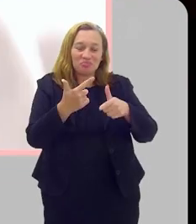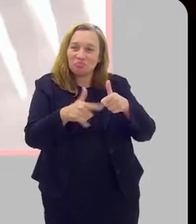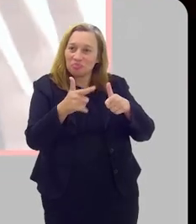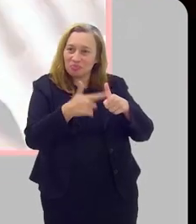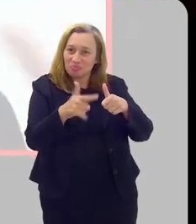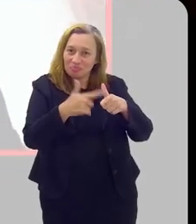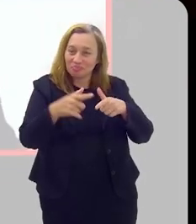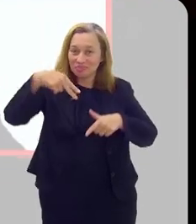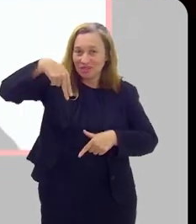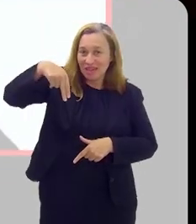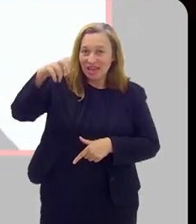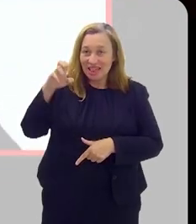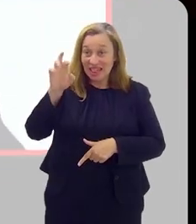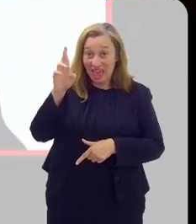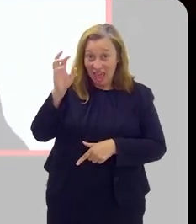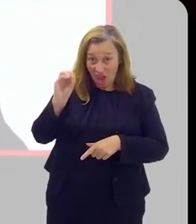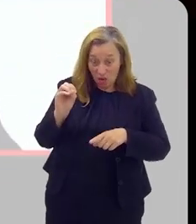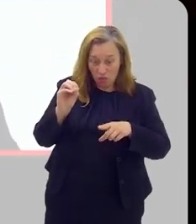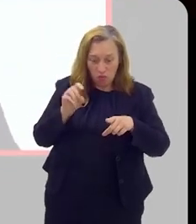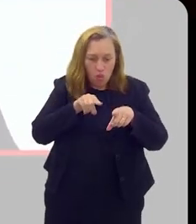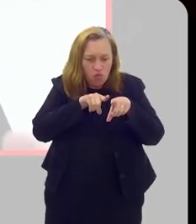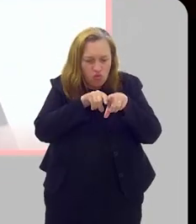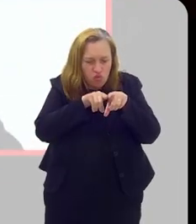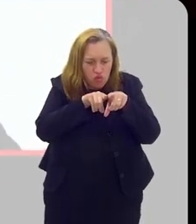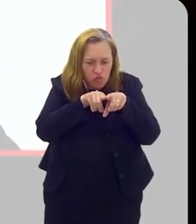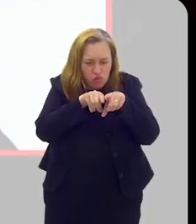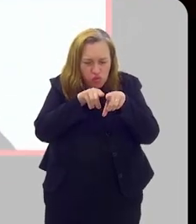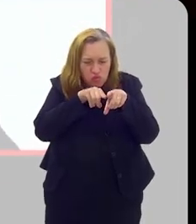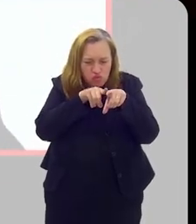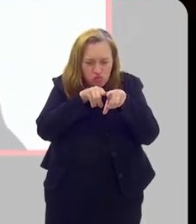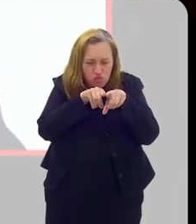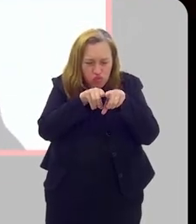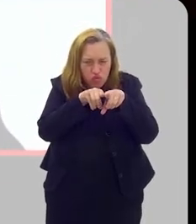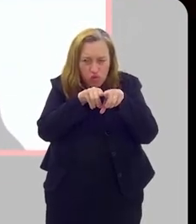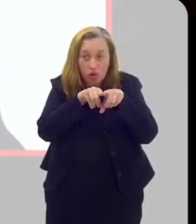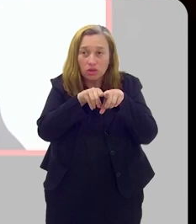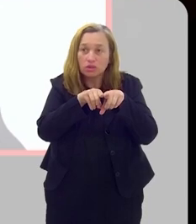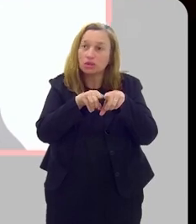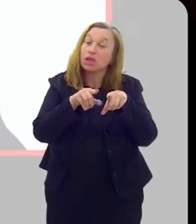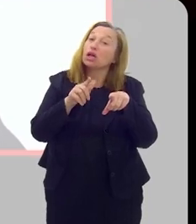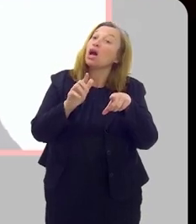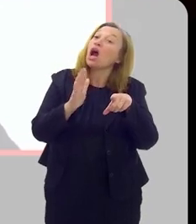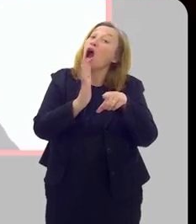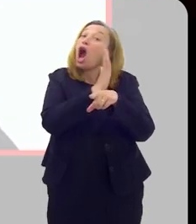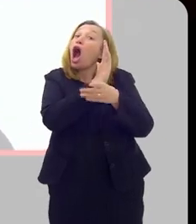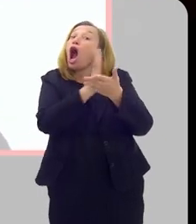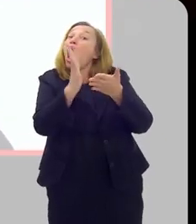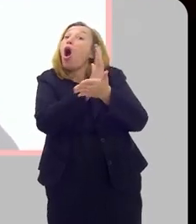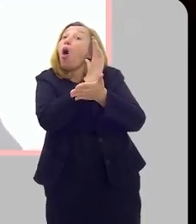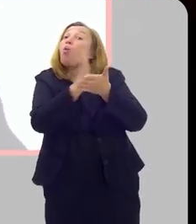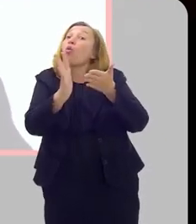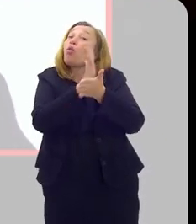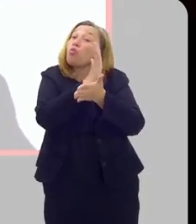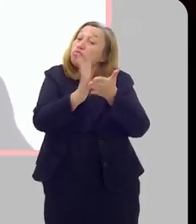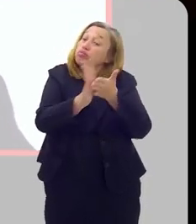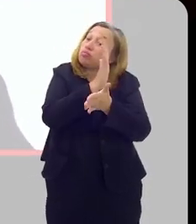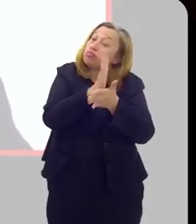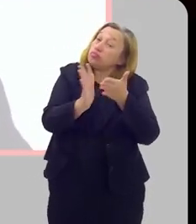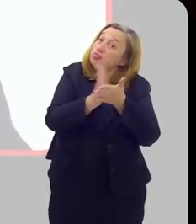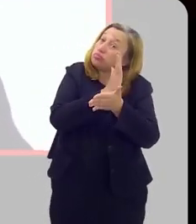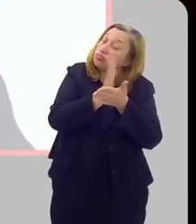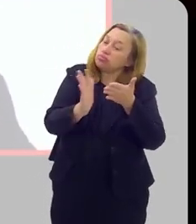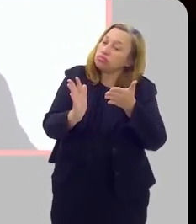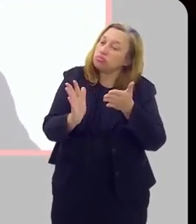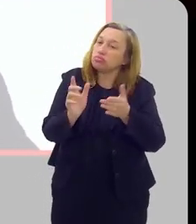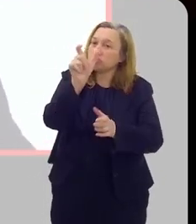nervos, quando você vai tirar a próstata toda, dos nervos que estão passando ali juntos, de causar em alguns casos, não em todos, mas em